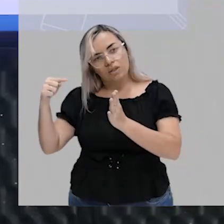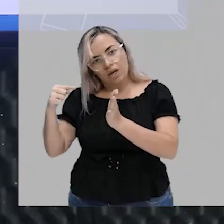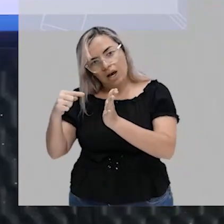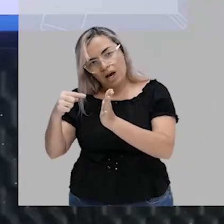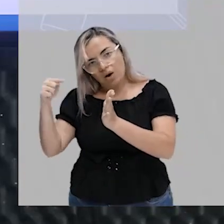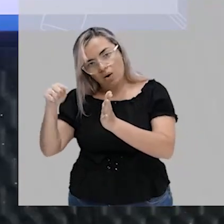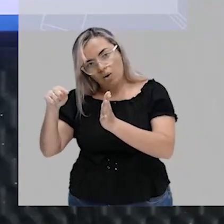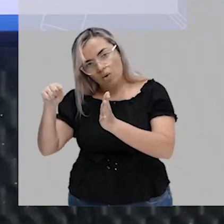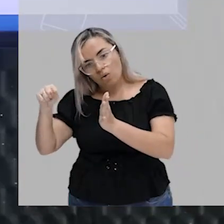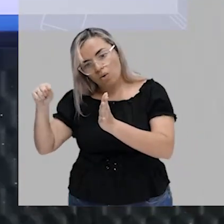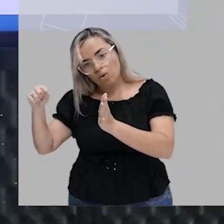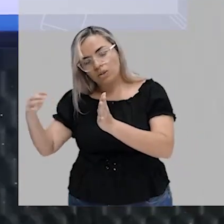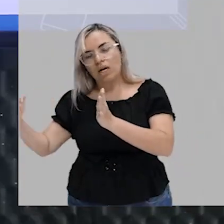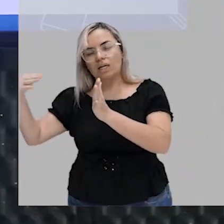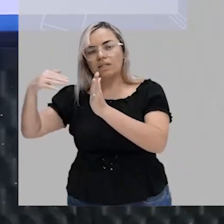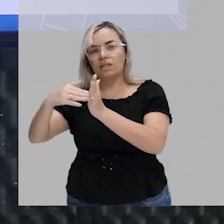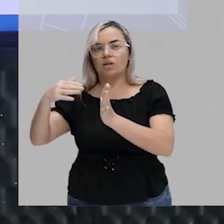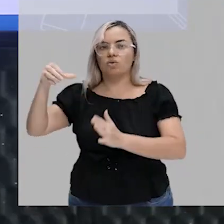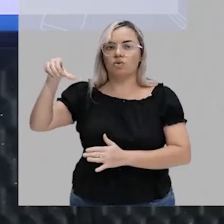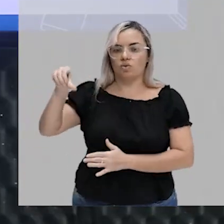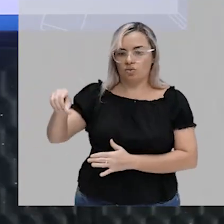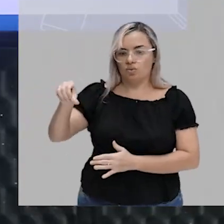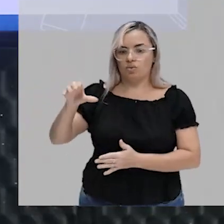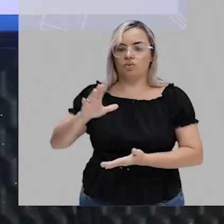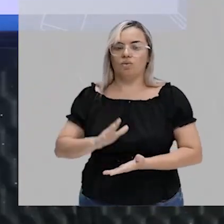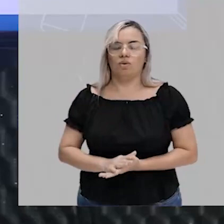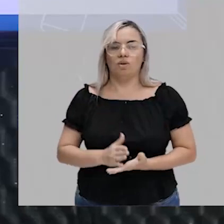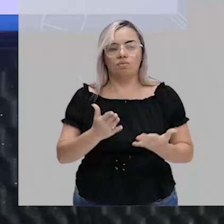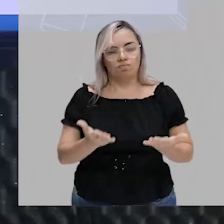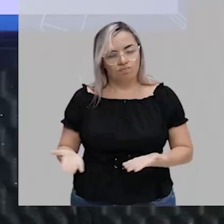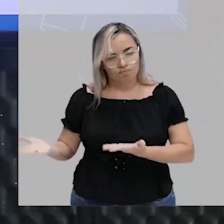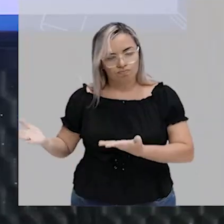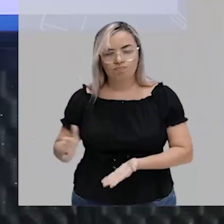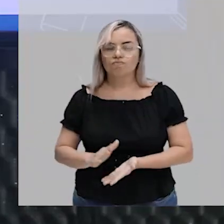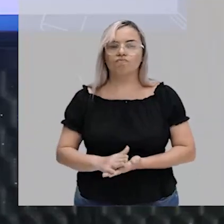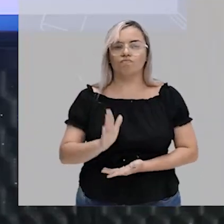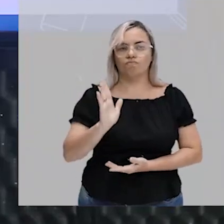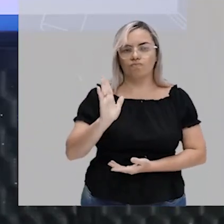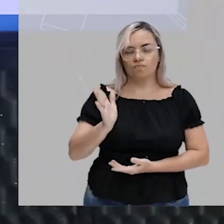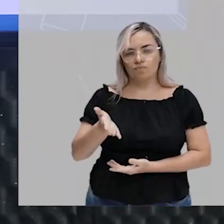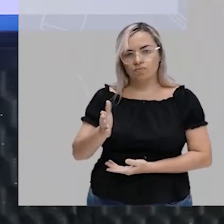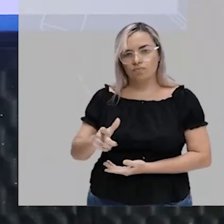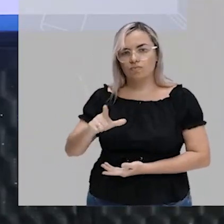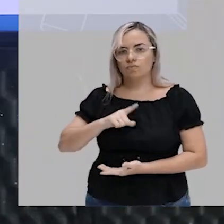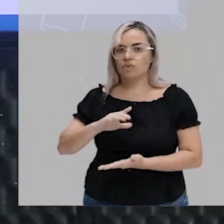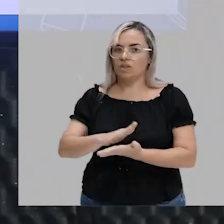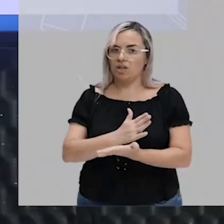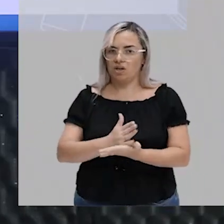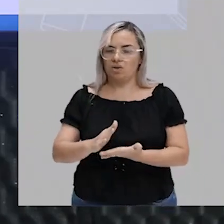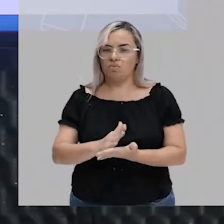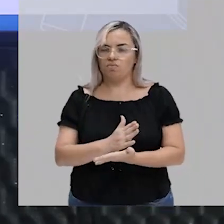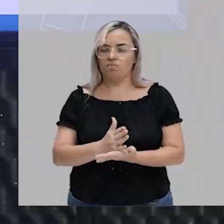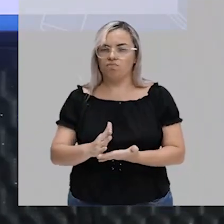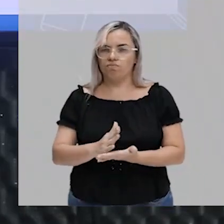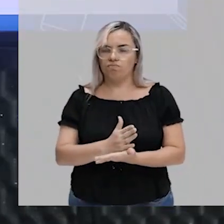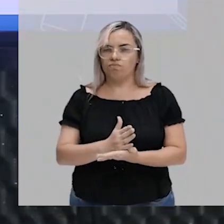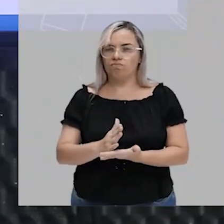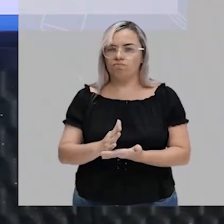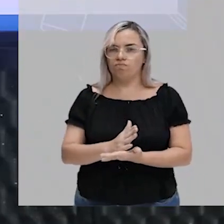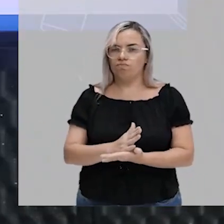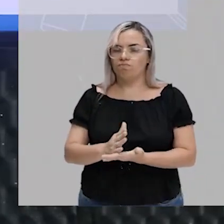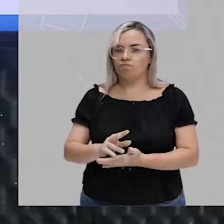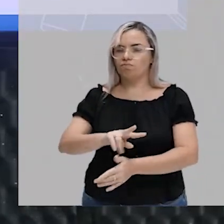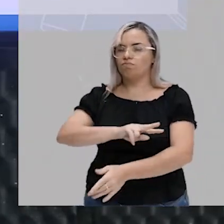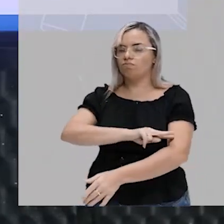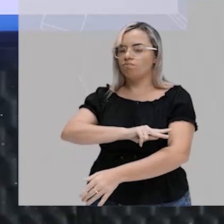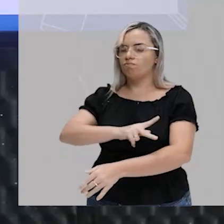o 9. Bom, aqui a gente já tem, né, algumas hipóteses. Quais são as hipóteses?